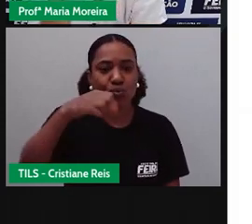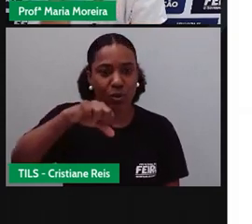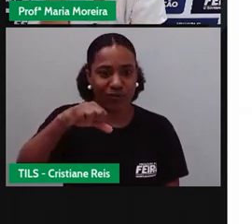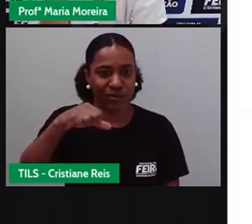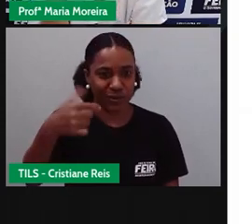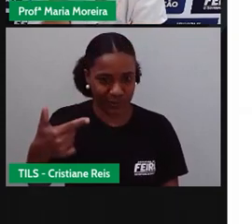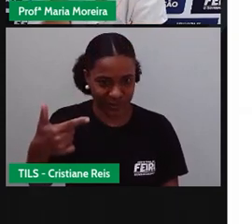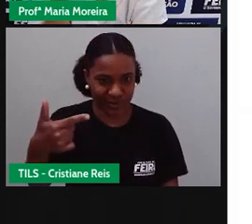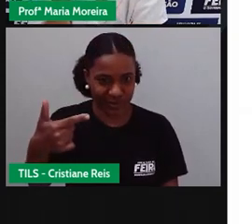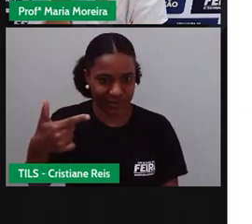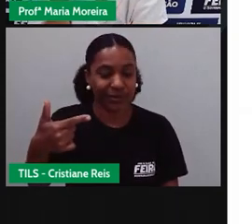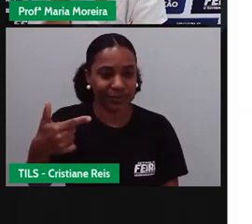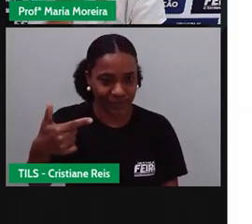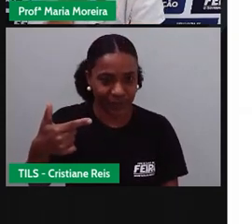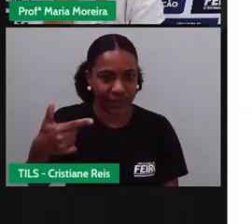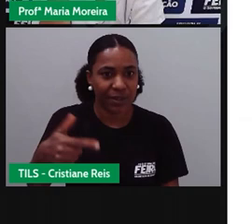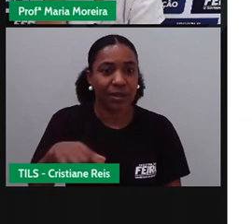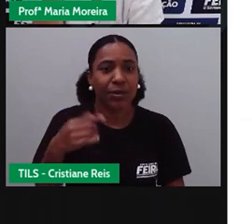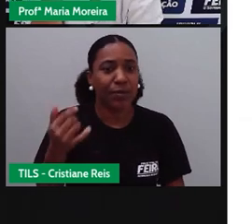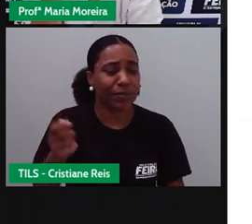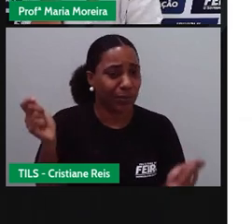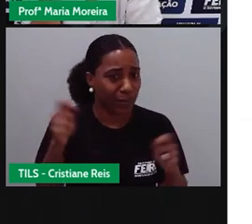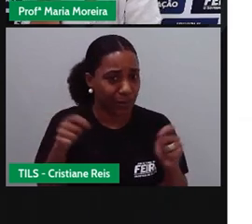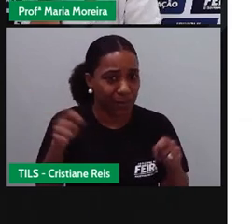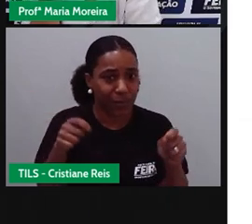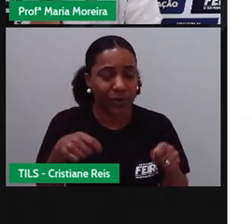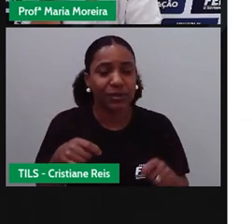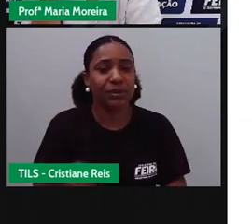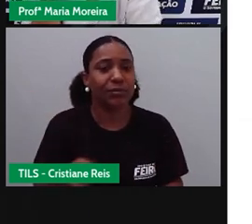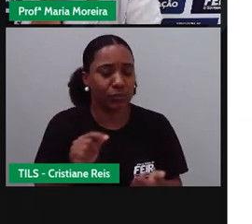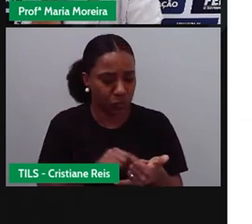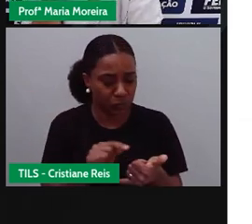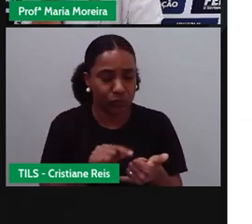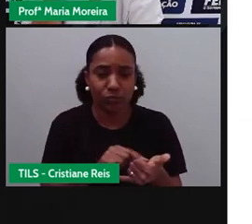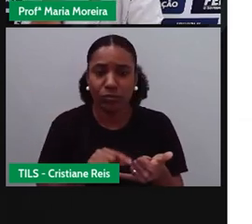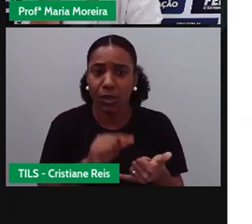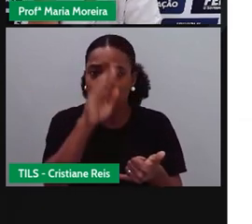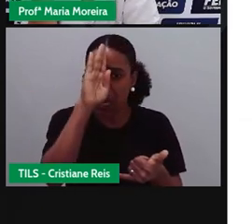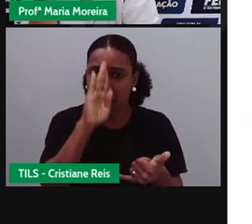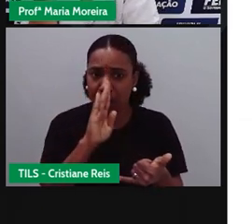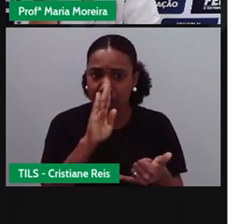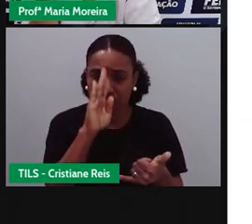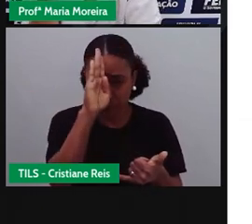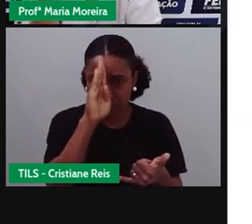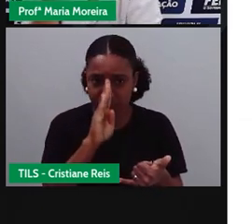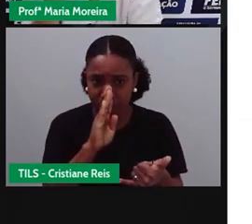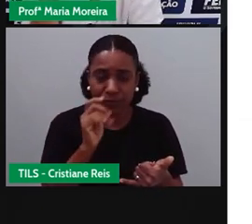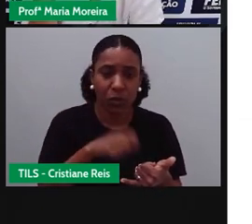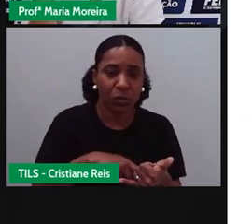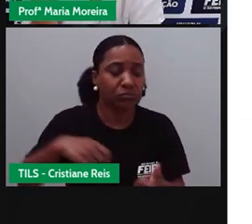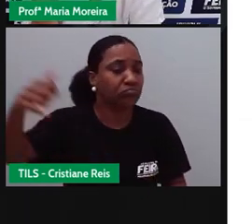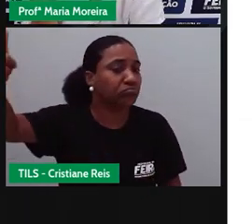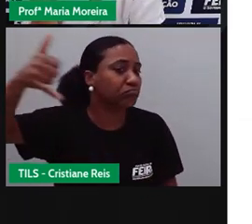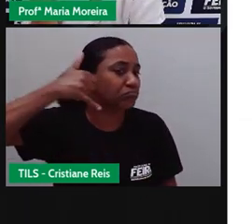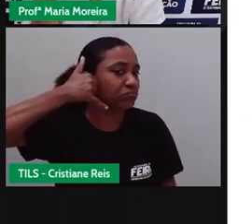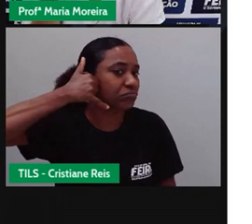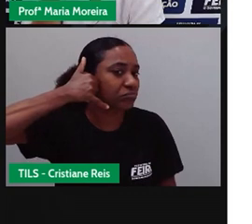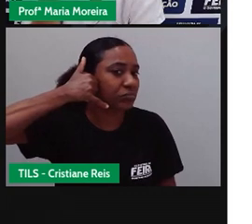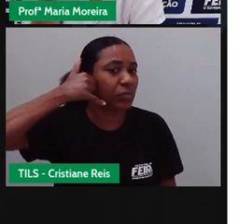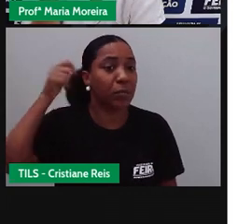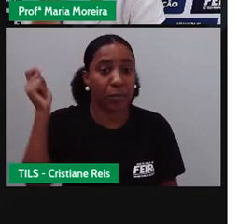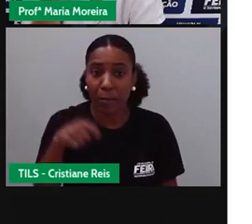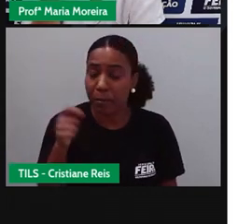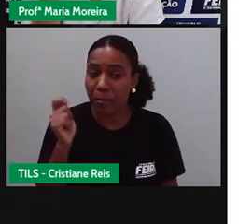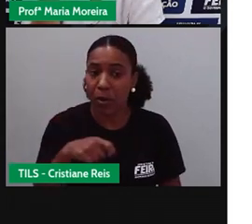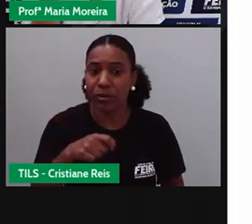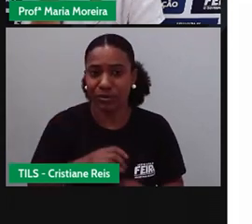ligação e o serviço são gratuitos. O que quer dizer que você pode ligar do seu celular. Você pode ligar de um orelhão, e essa ligação não